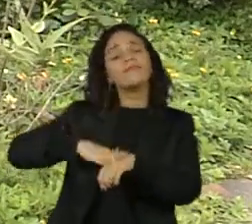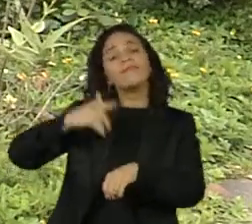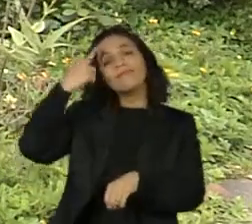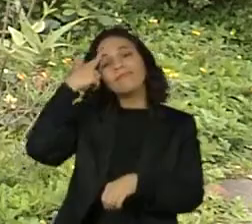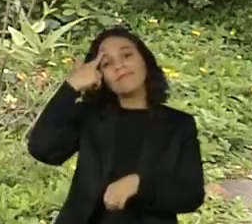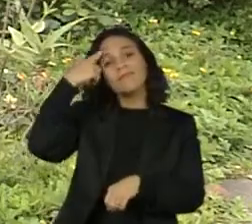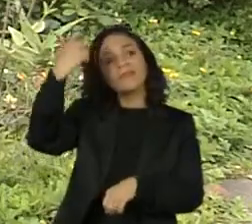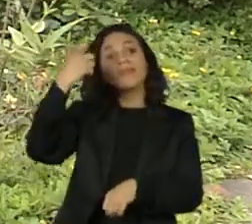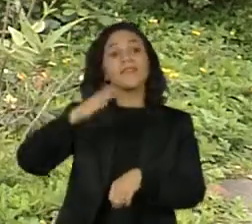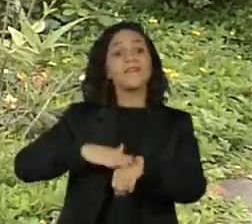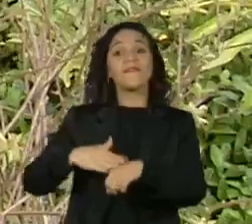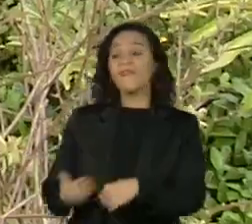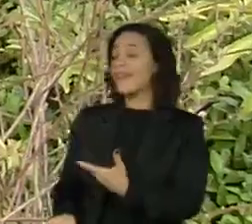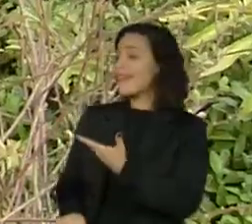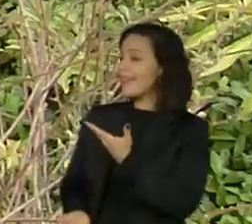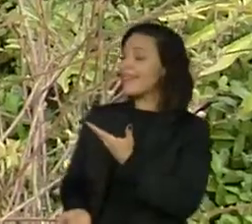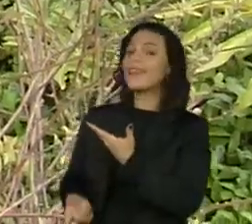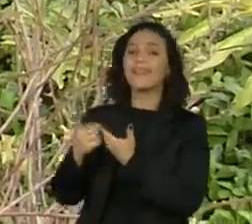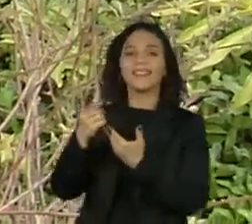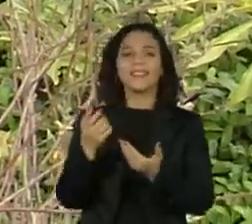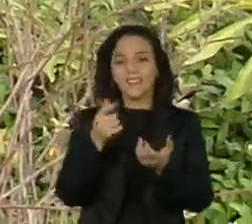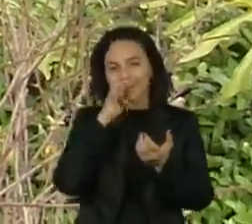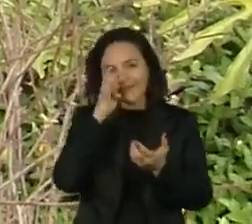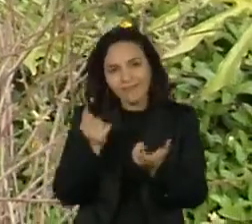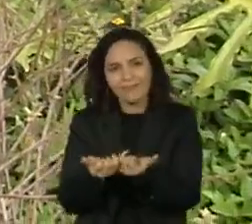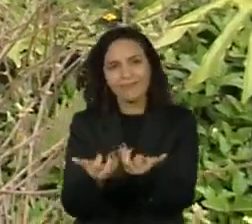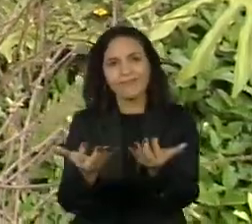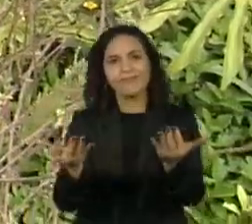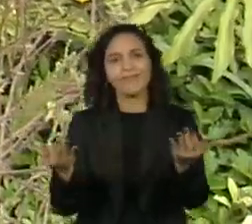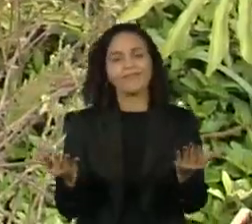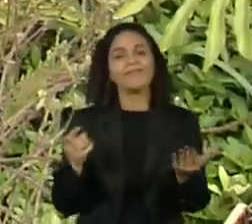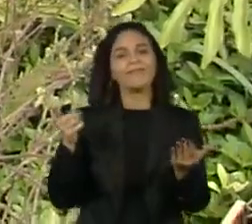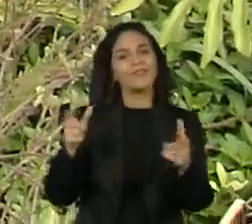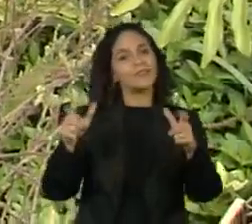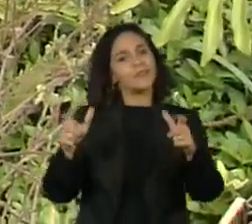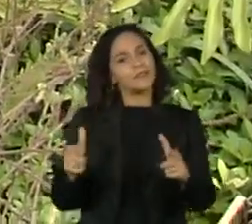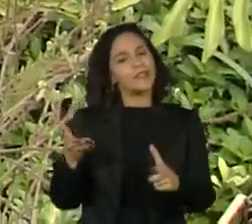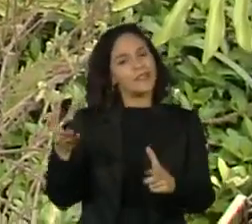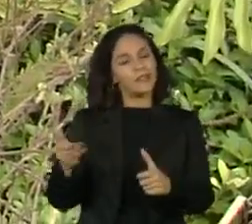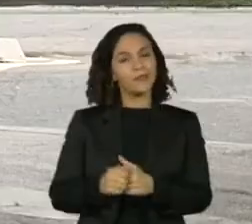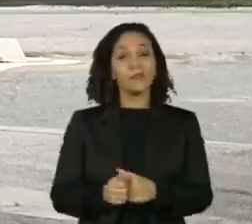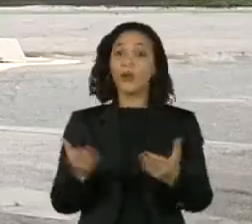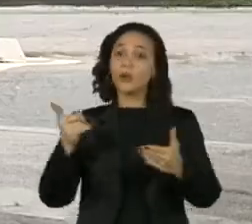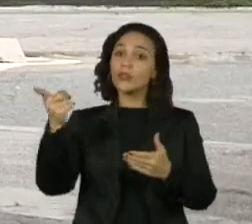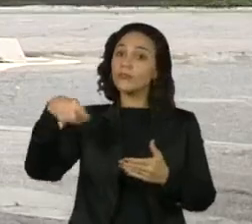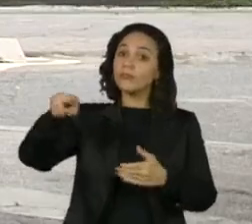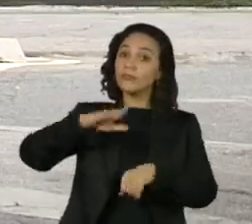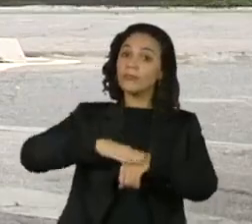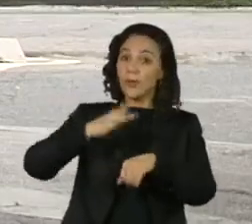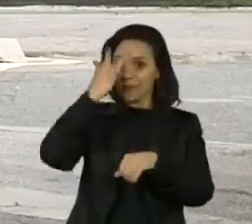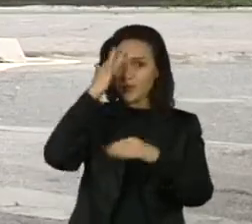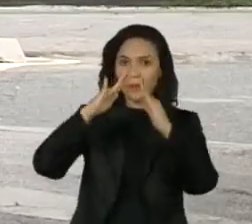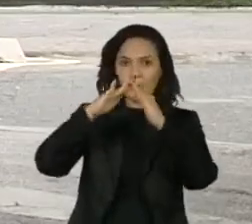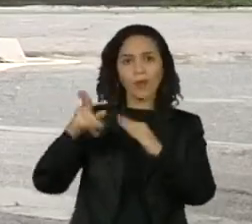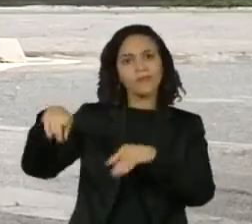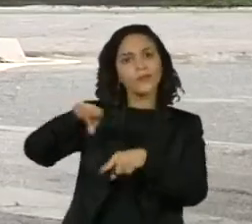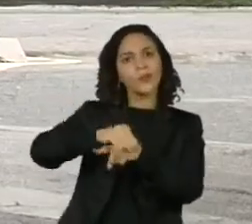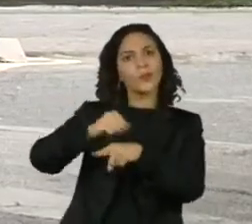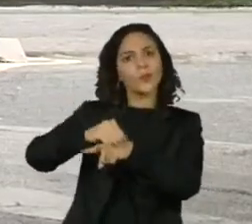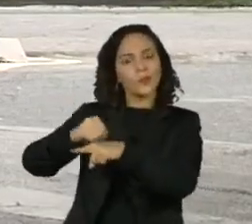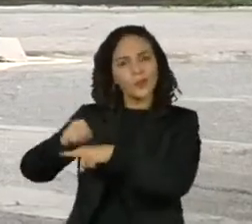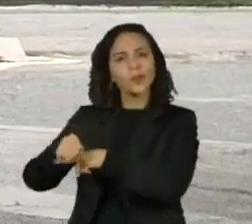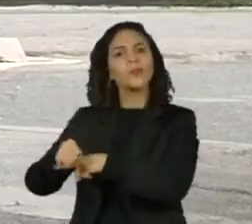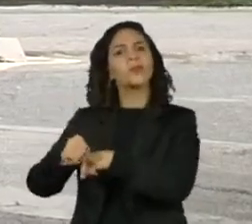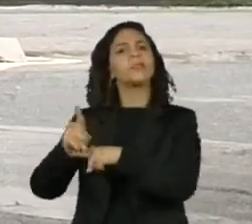veio construir o jardim e executou esse espaço aqui. Hoje eles que cuidam aqui do espaço e